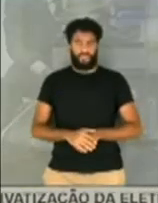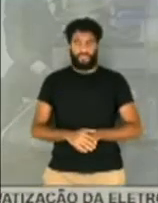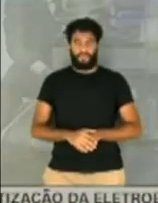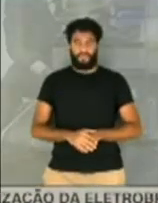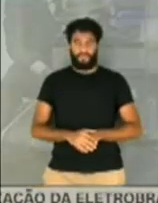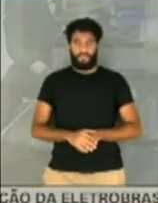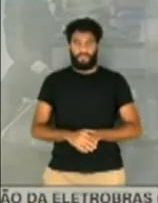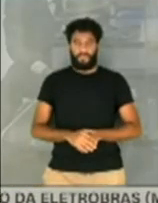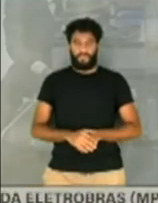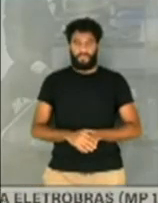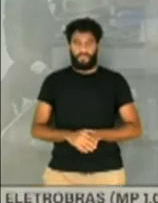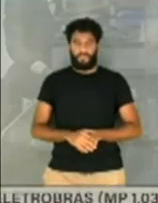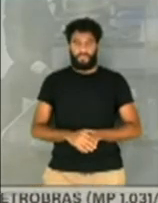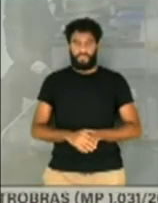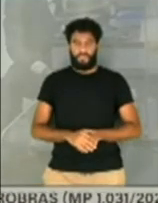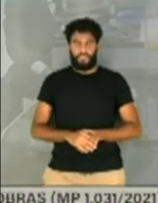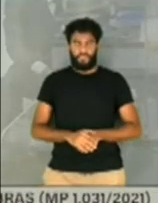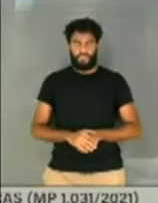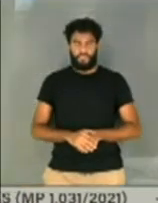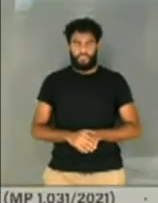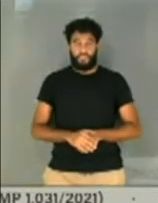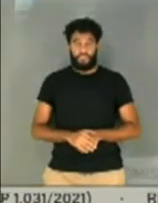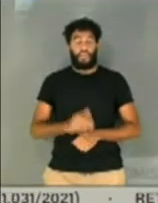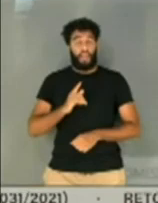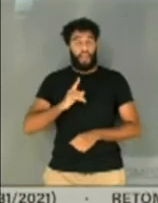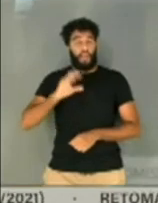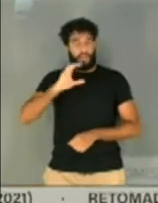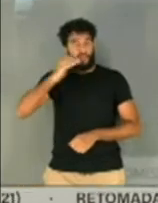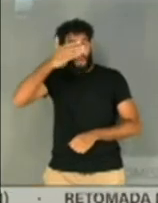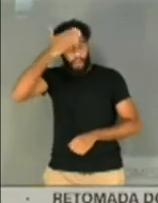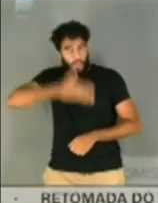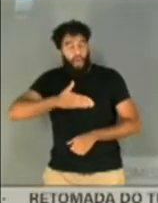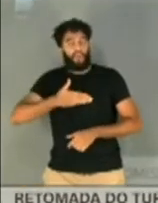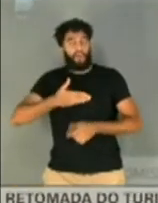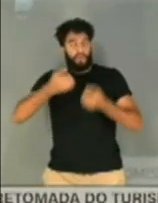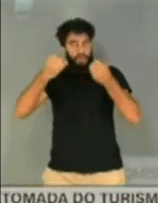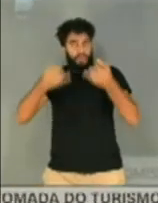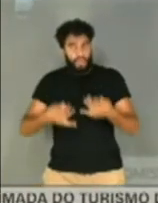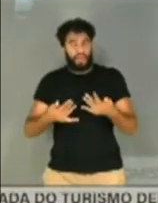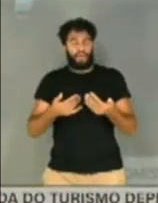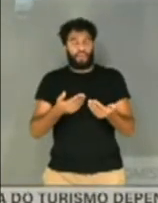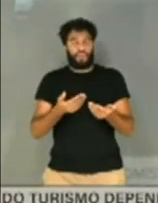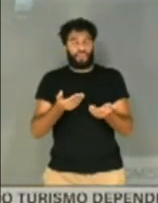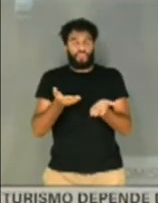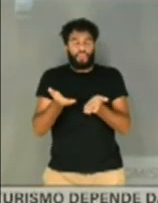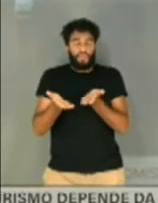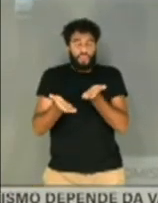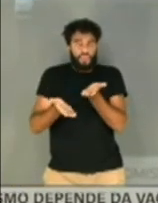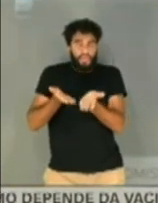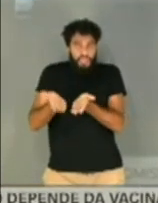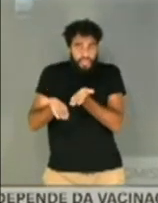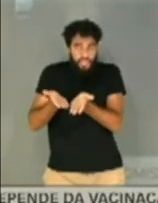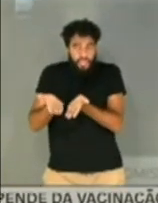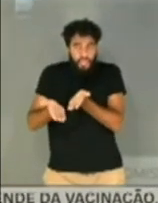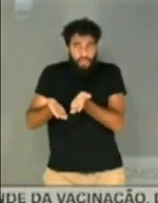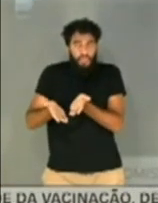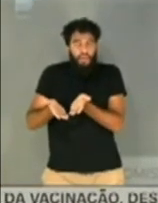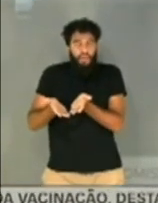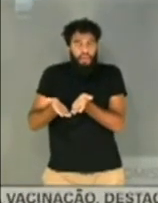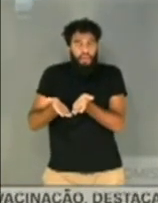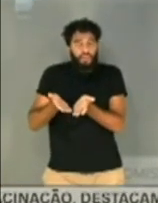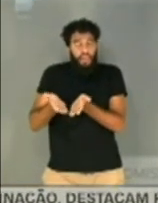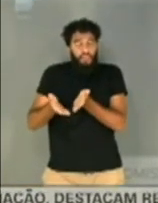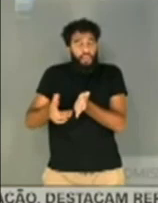Nós temos evidências científicas robustas falando que o tratamento precoce salva vidas e, portanto, não é